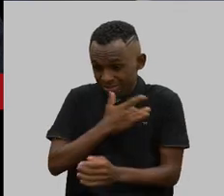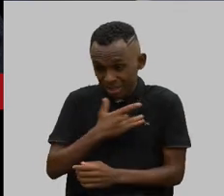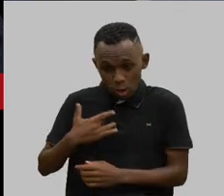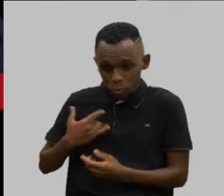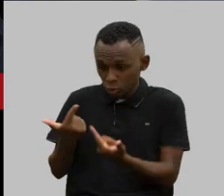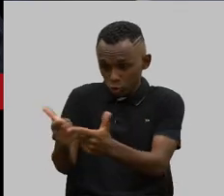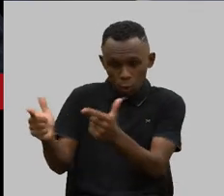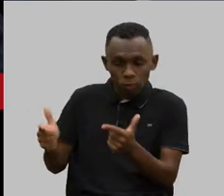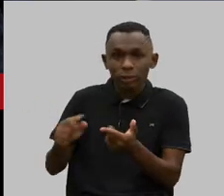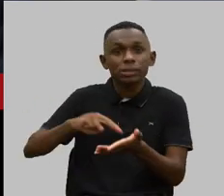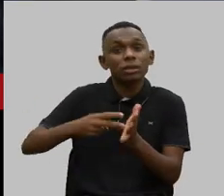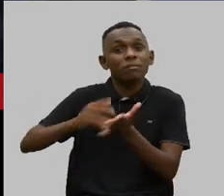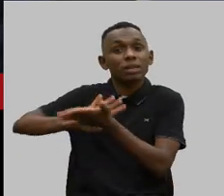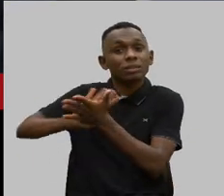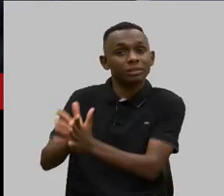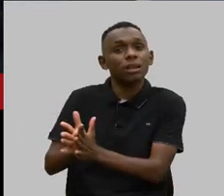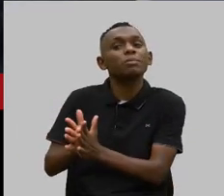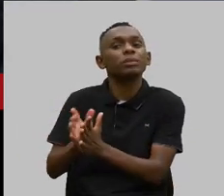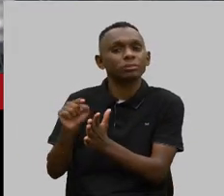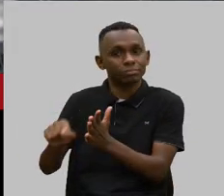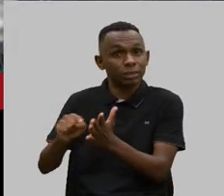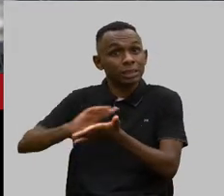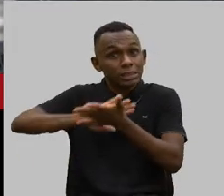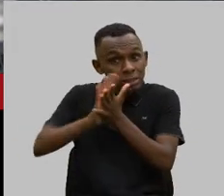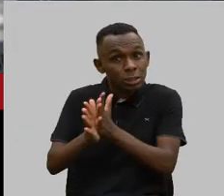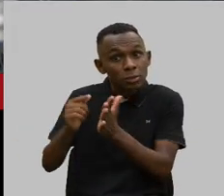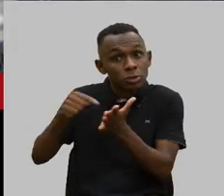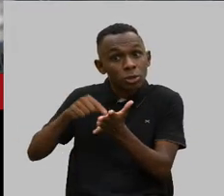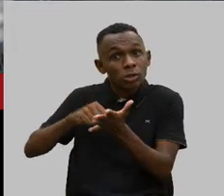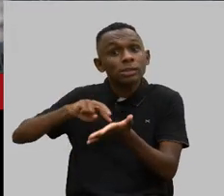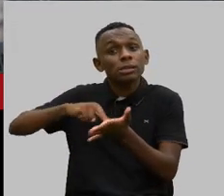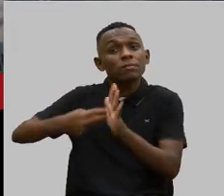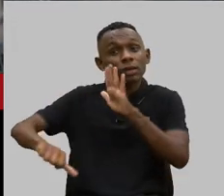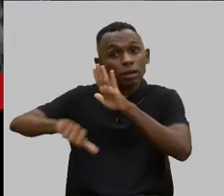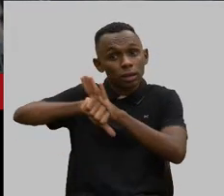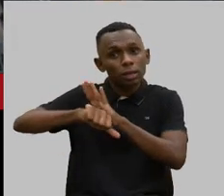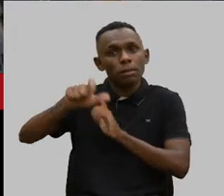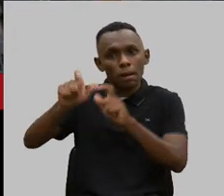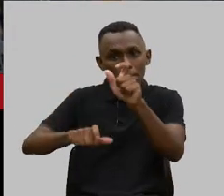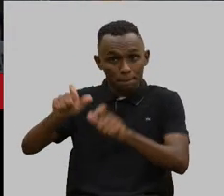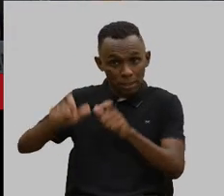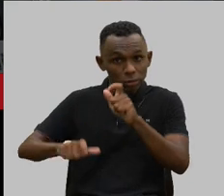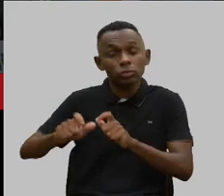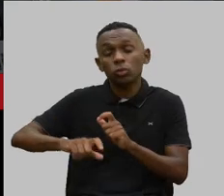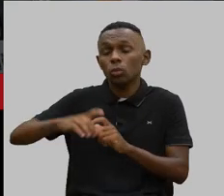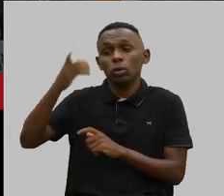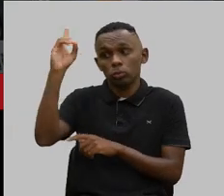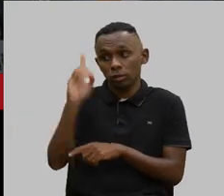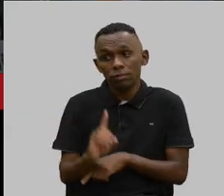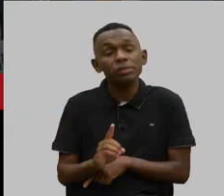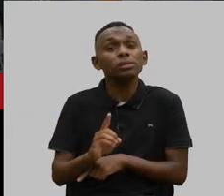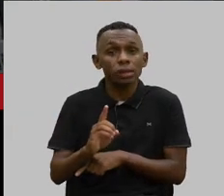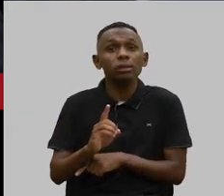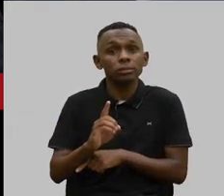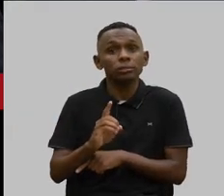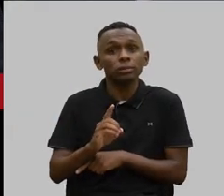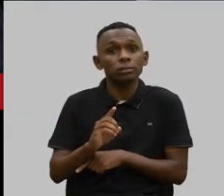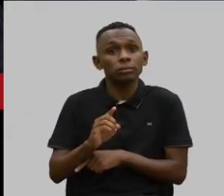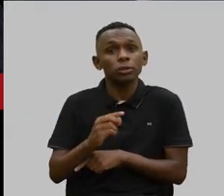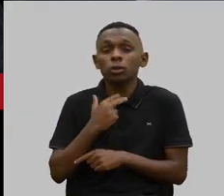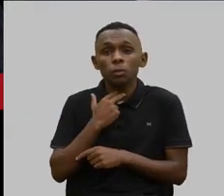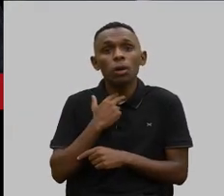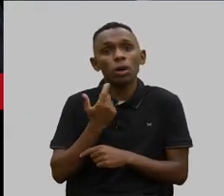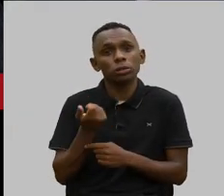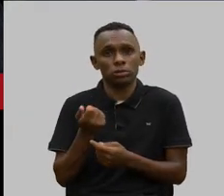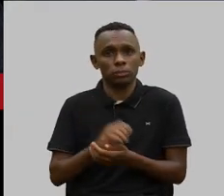discriminatória. e discriminação é crime da pessoa com deficiência estar lá na lei brasileira de inclusão. É